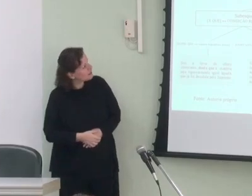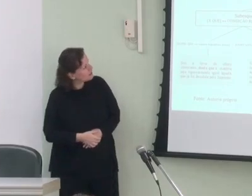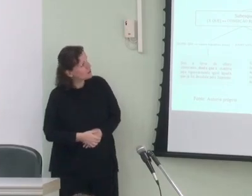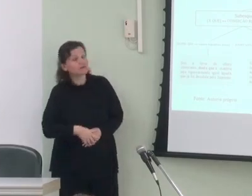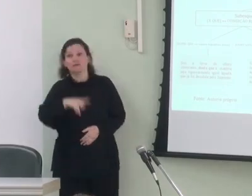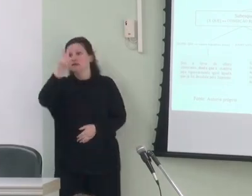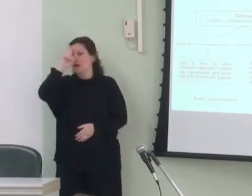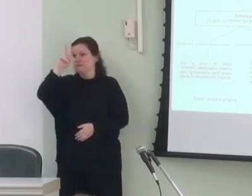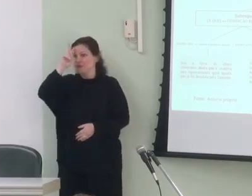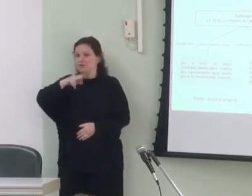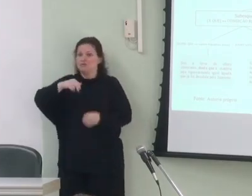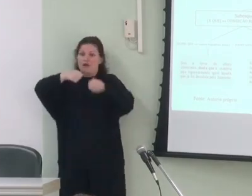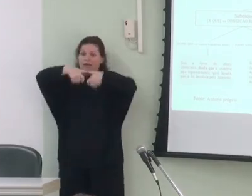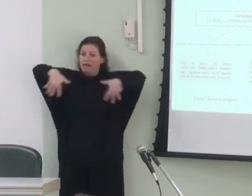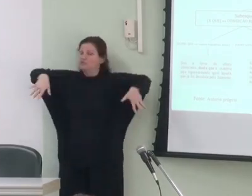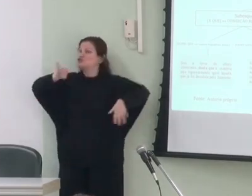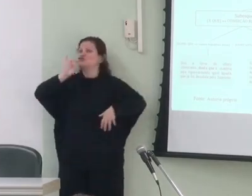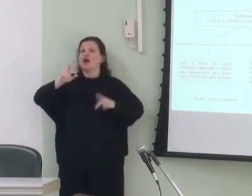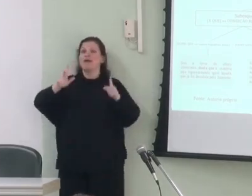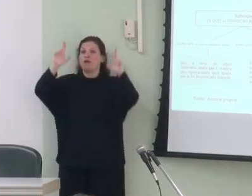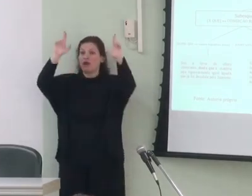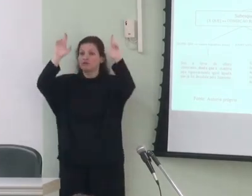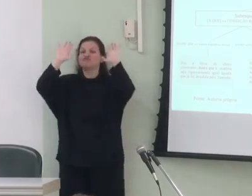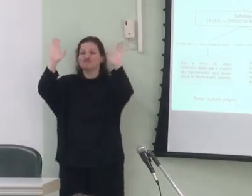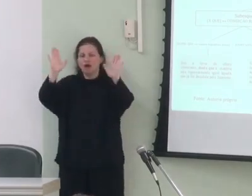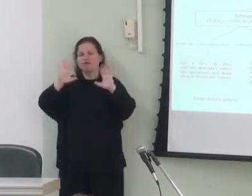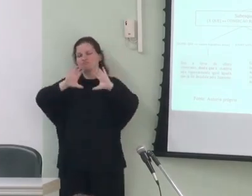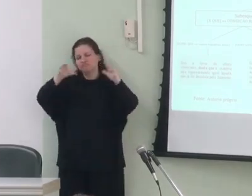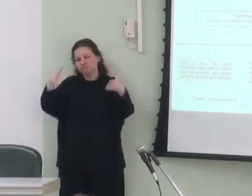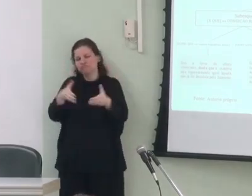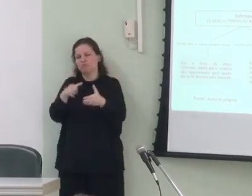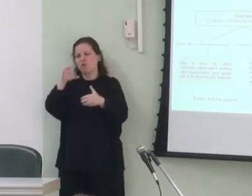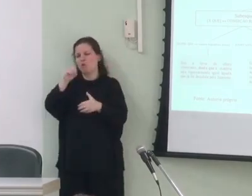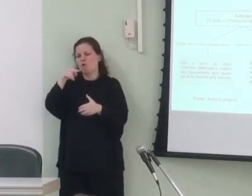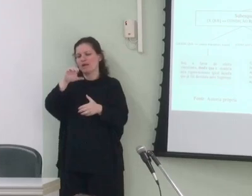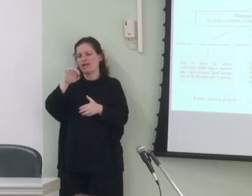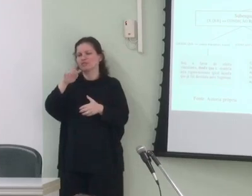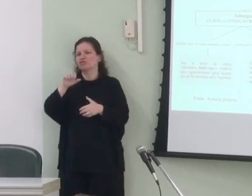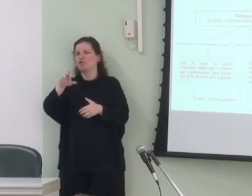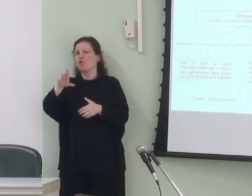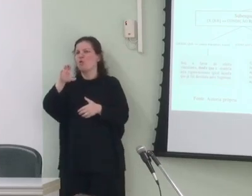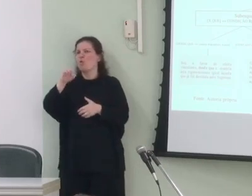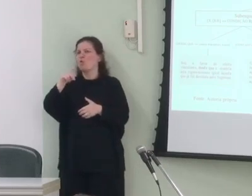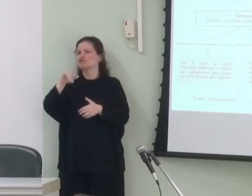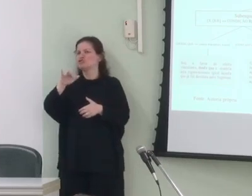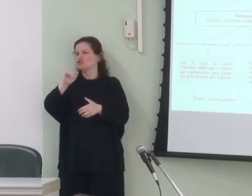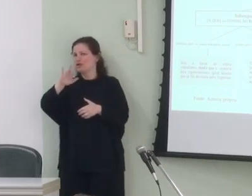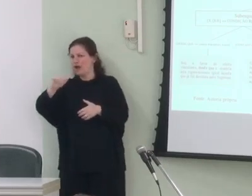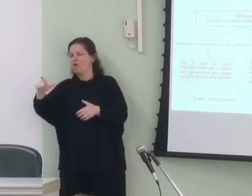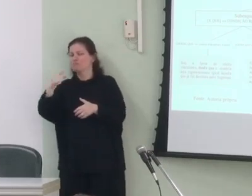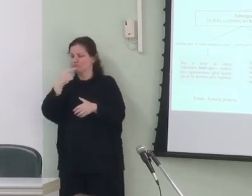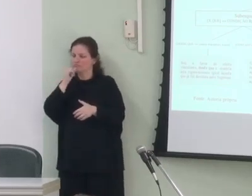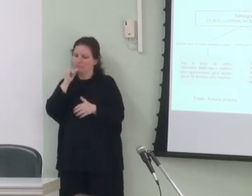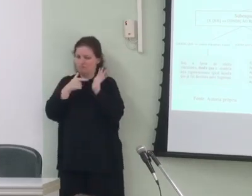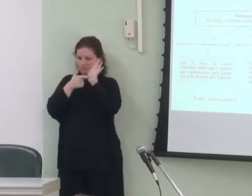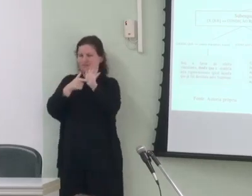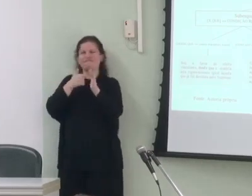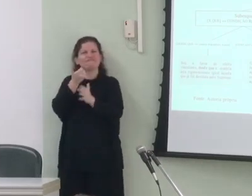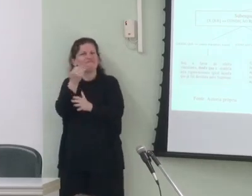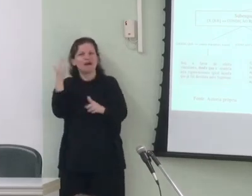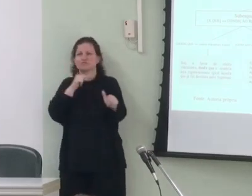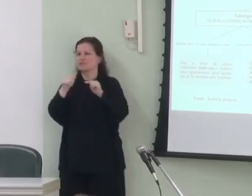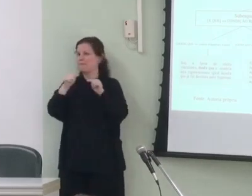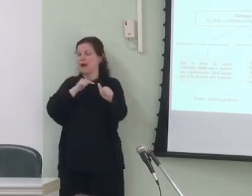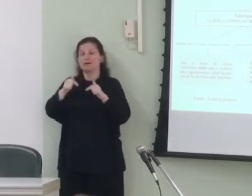lembrando que essa rede é apenas um recorte já que o conjunto de conectores condicionais é como demonstrado em diversos trabalhos